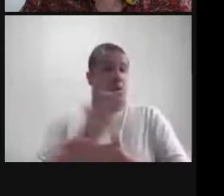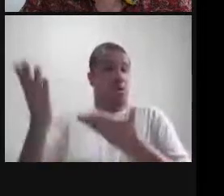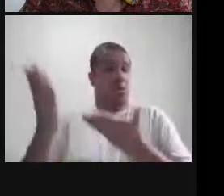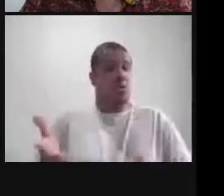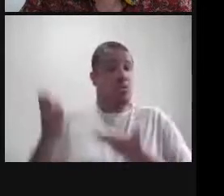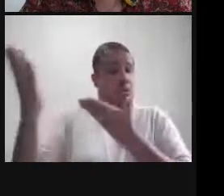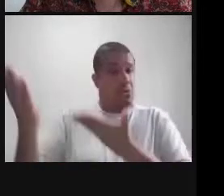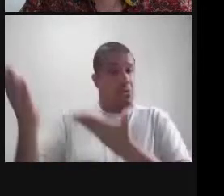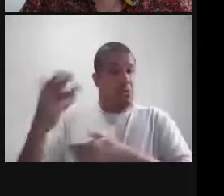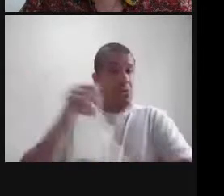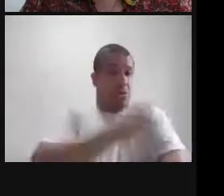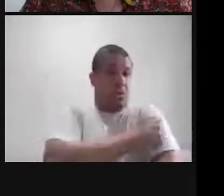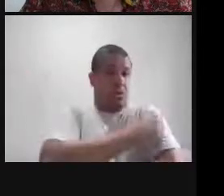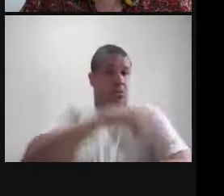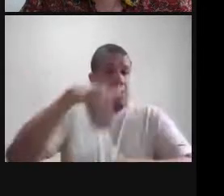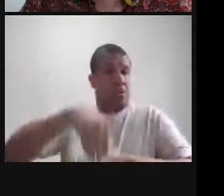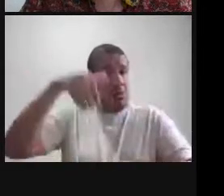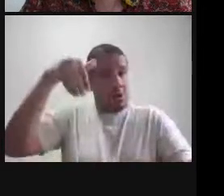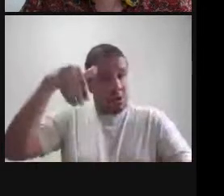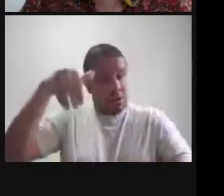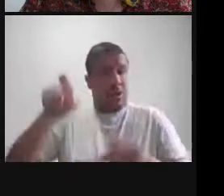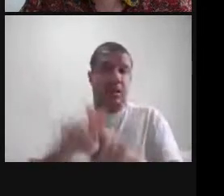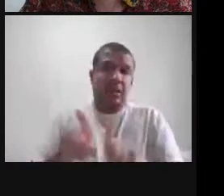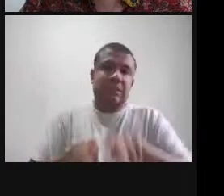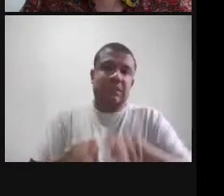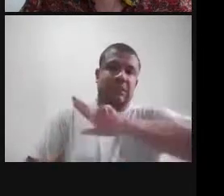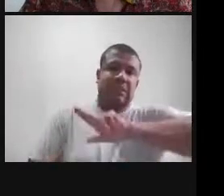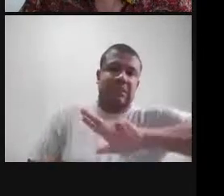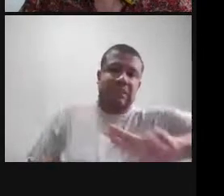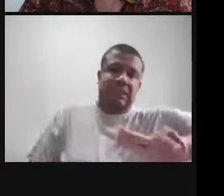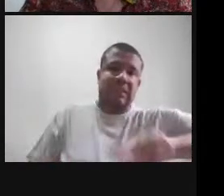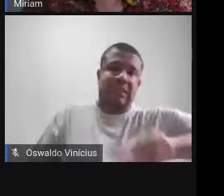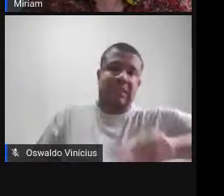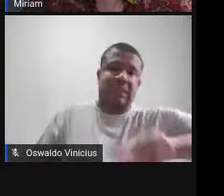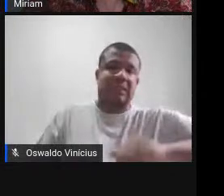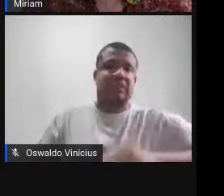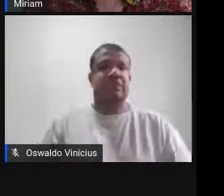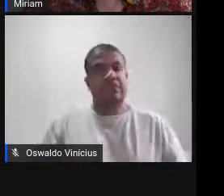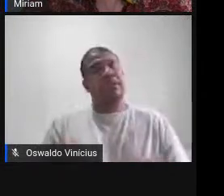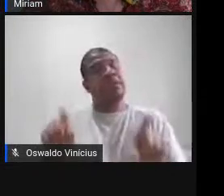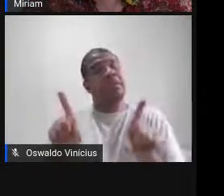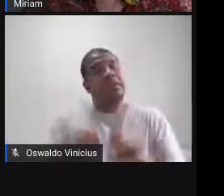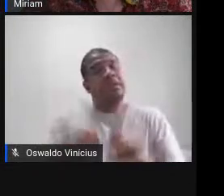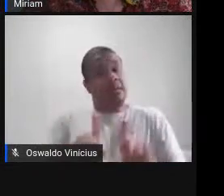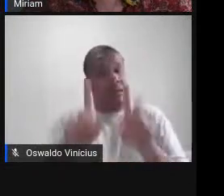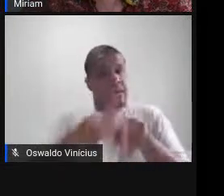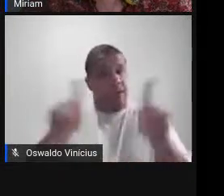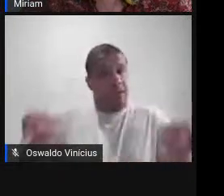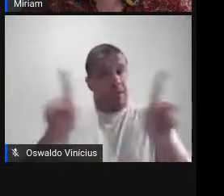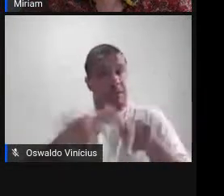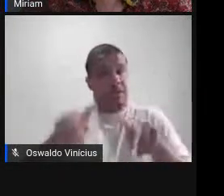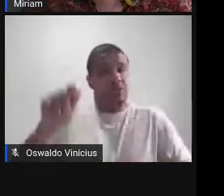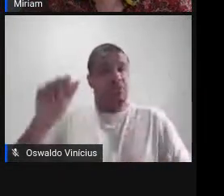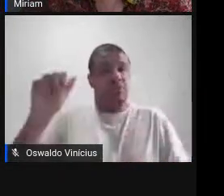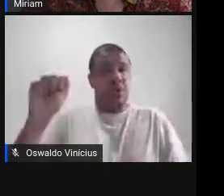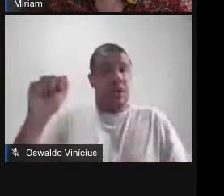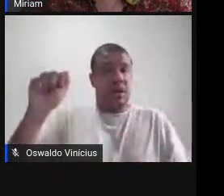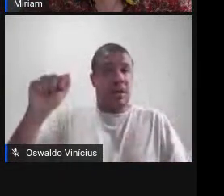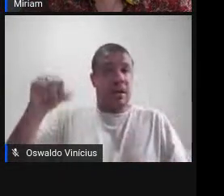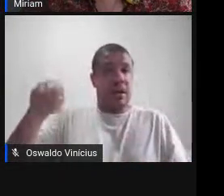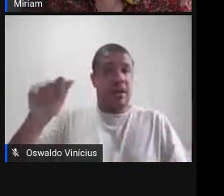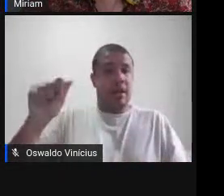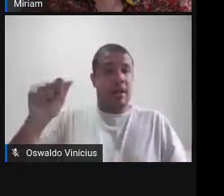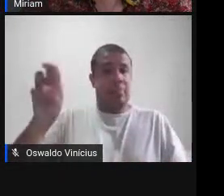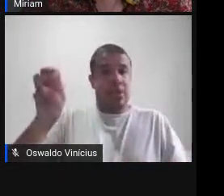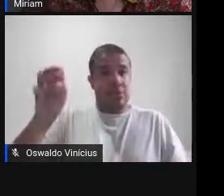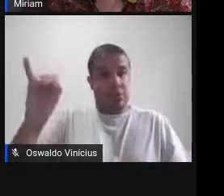como as mestrandas Aline Reis, Diana Prindade de Ajoice Pilar, e também do professor Amaury Araújo Antunes, do